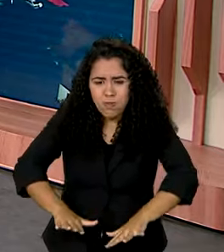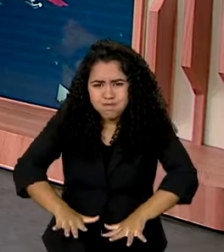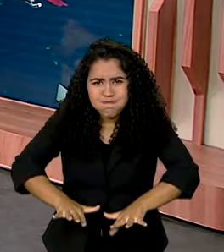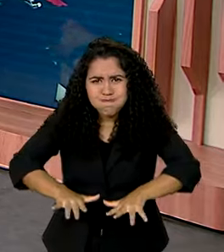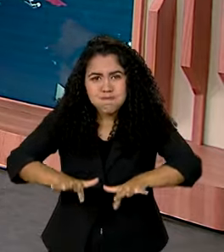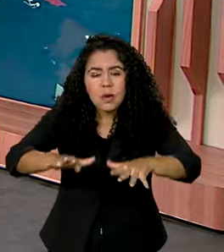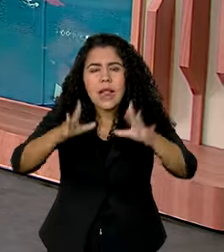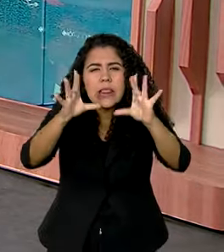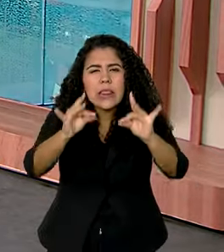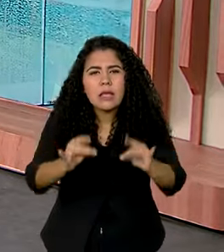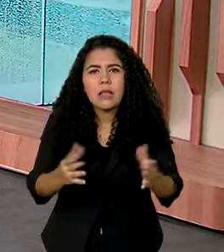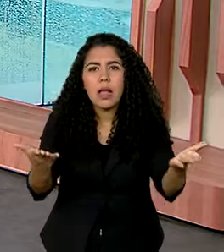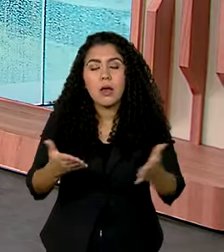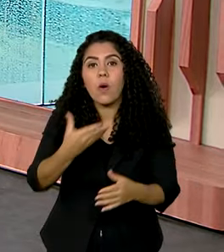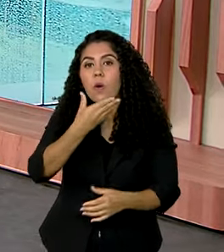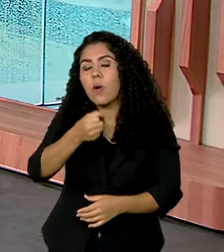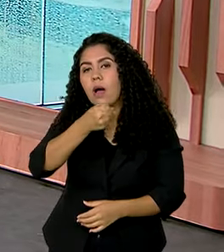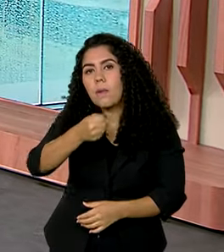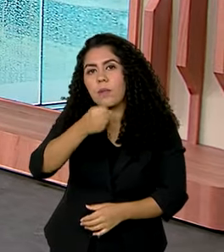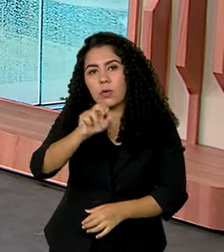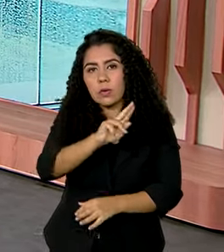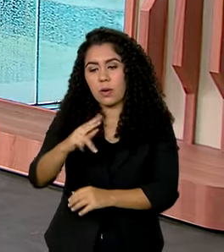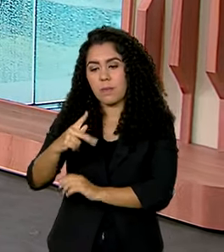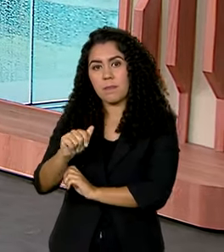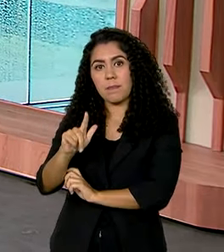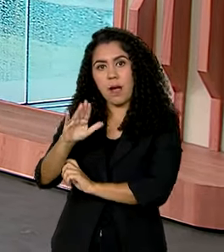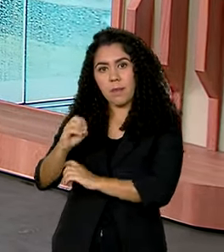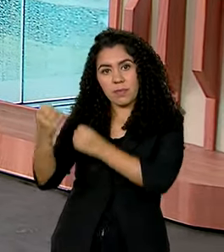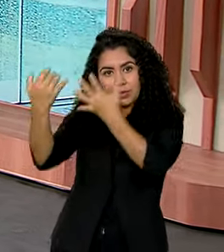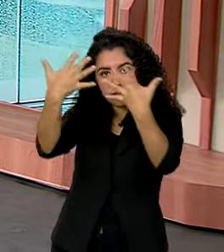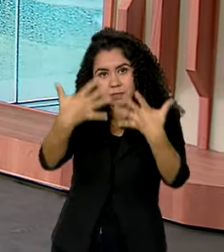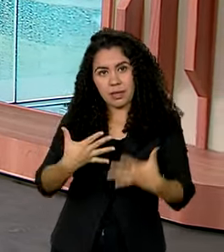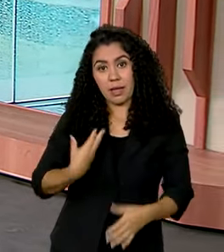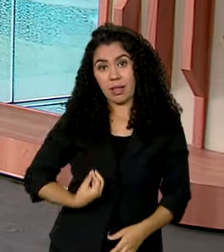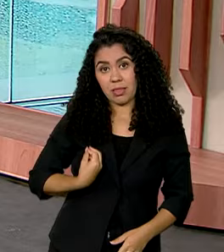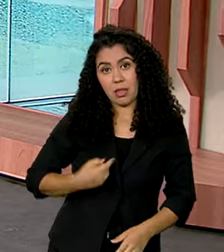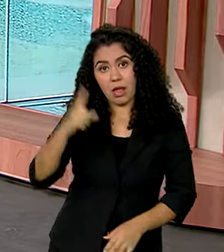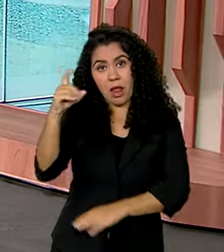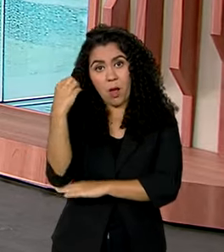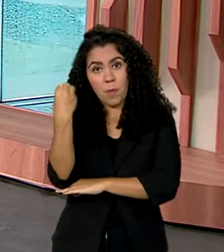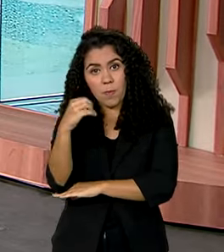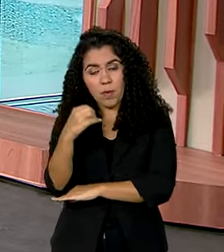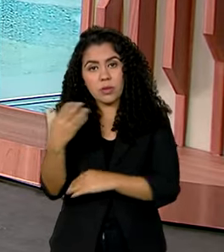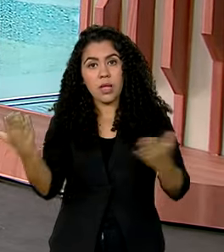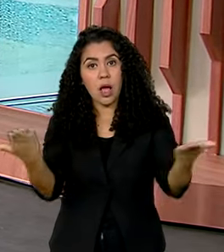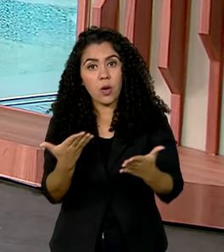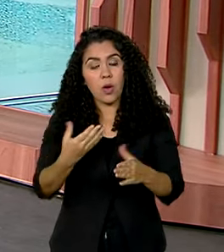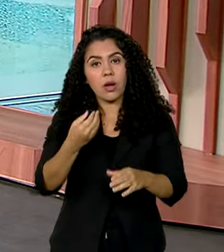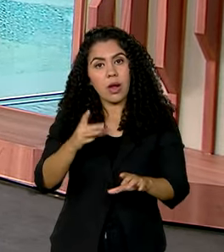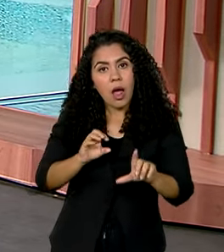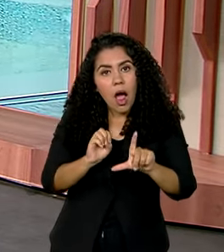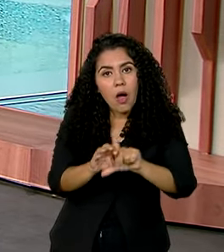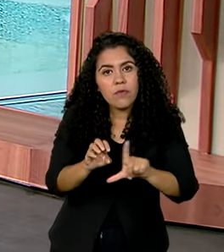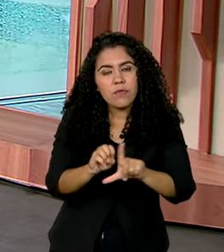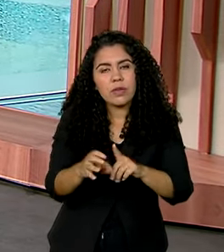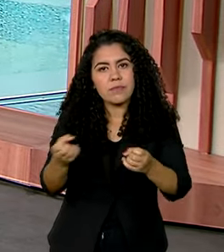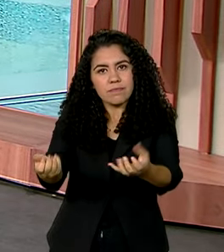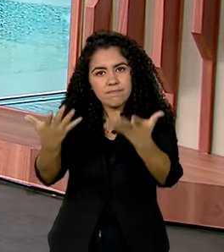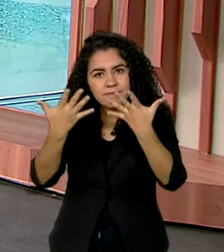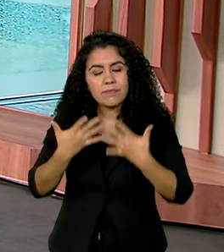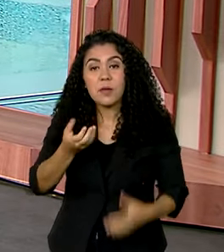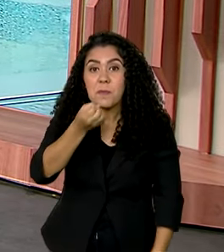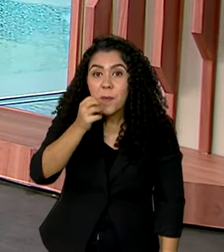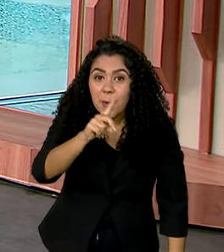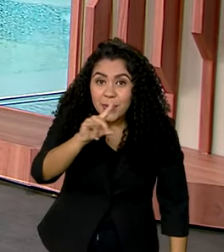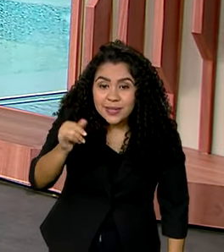Vamos saber os detalhes com o repórter Pablo Mundim, que está lá em Porto Alegre e conversa agora ao vivo com a gente. Bom dia, Pablo.